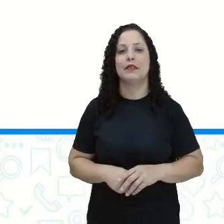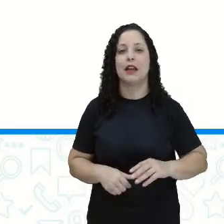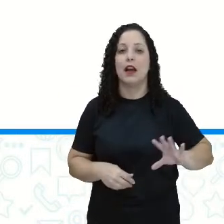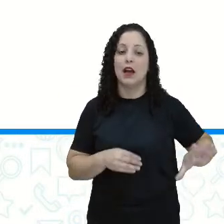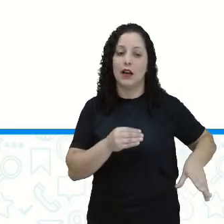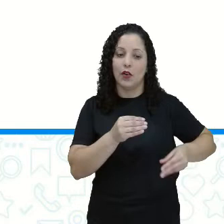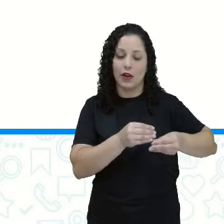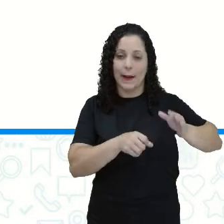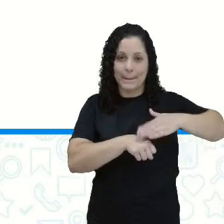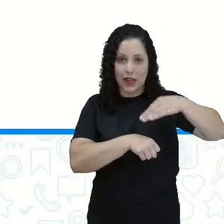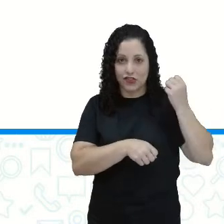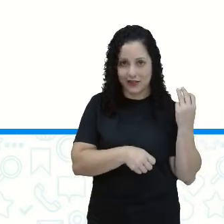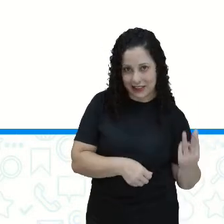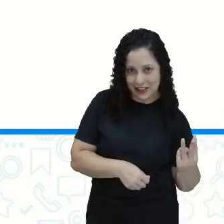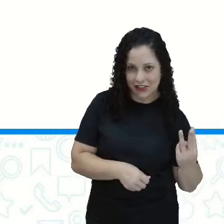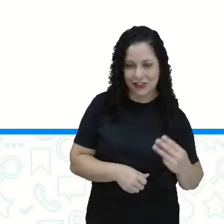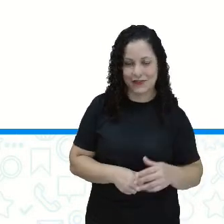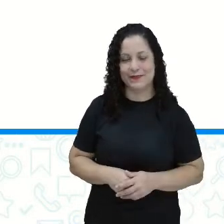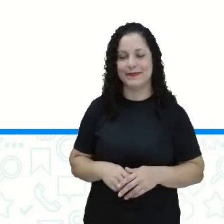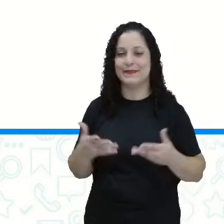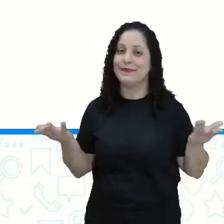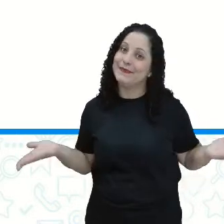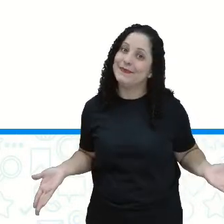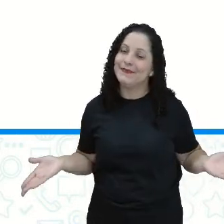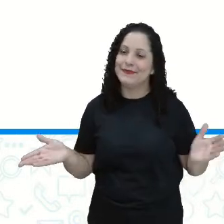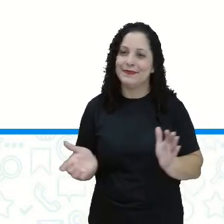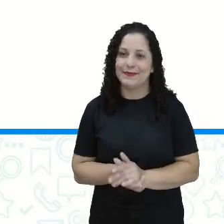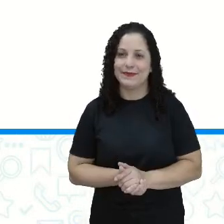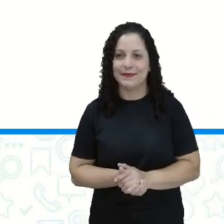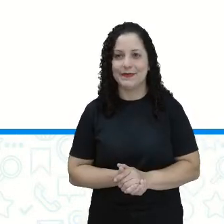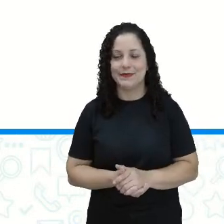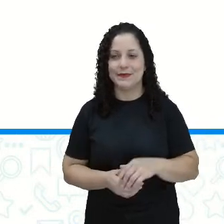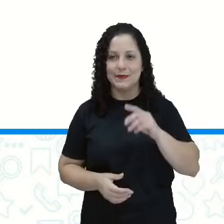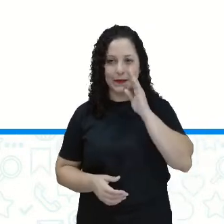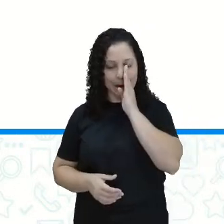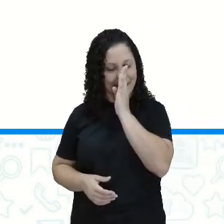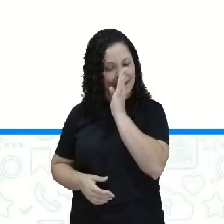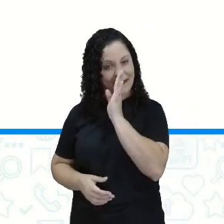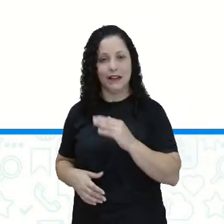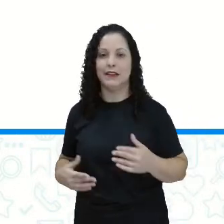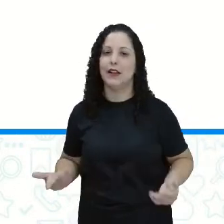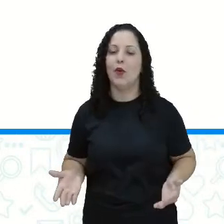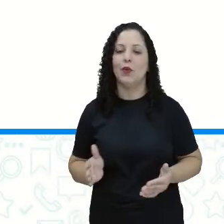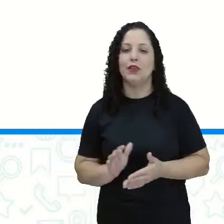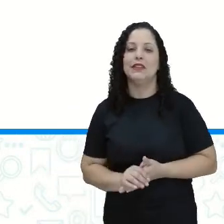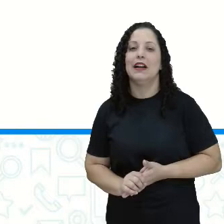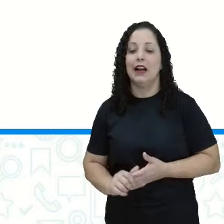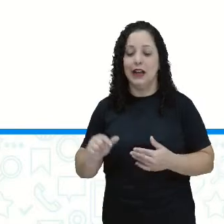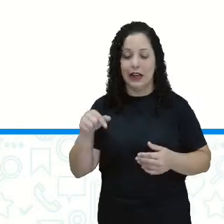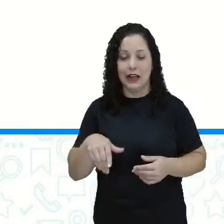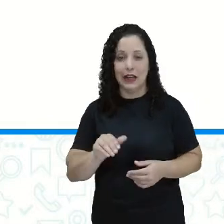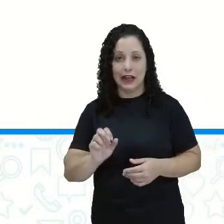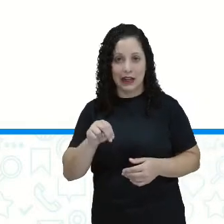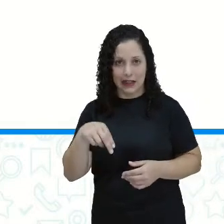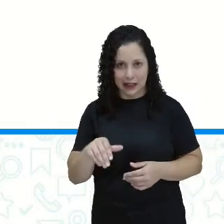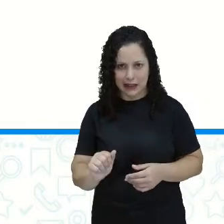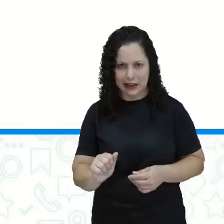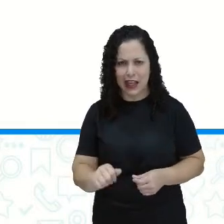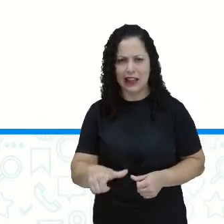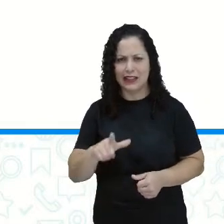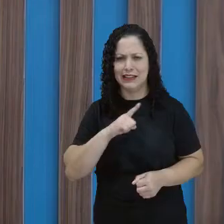Adicionando mais três. Eita, e aí? Ana tinha seis mais três, nove. Não é isso?